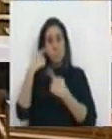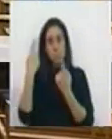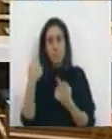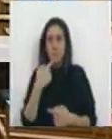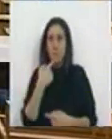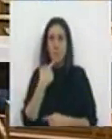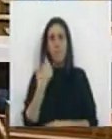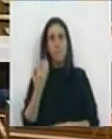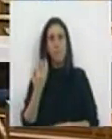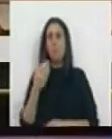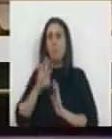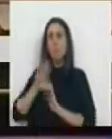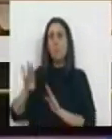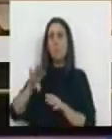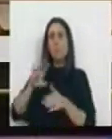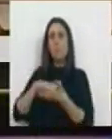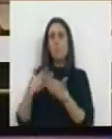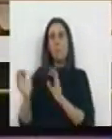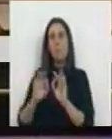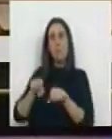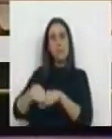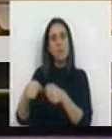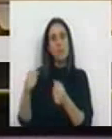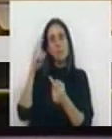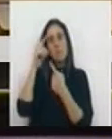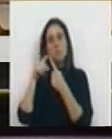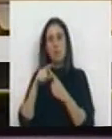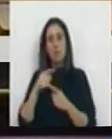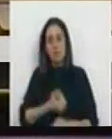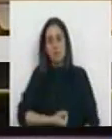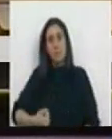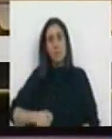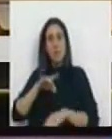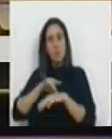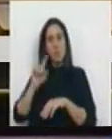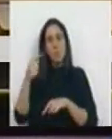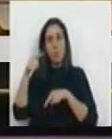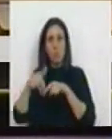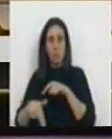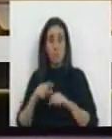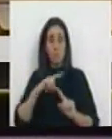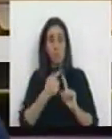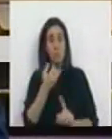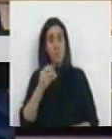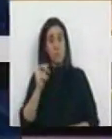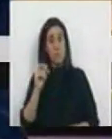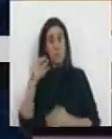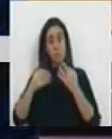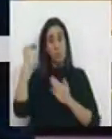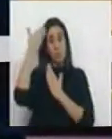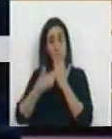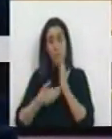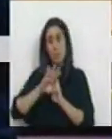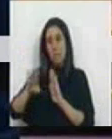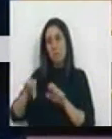imagine-se, estragou os planos da direita para cortar até nos subsídios de desemprego e doença. Em 2013 o Tribunal Constitucional estragou os planos da